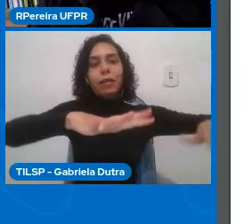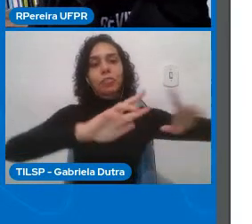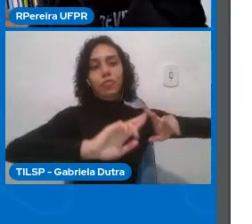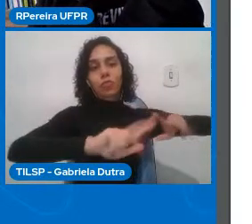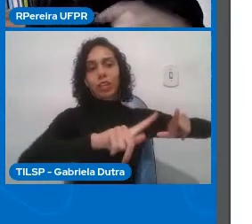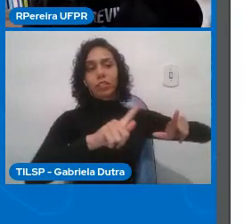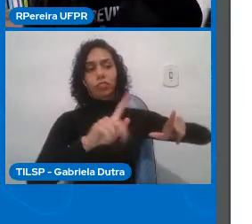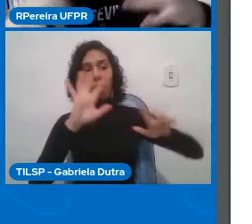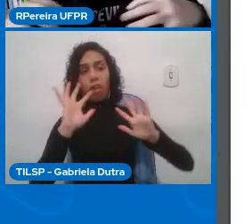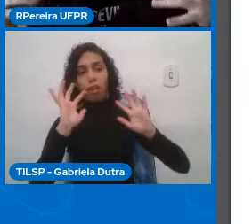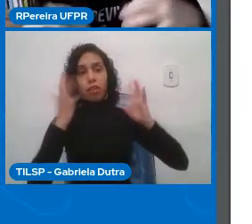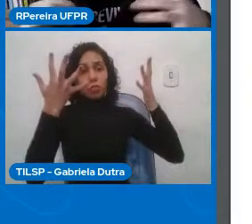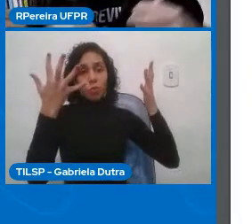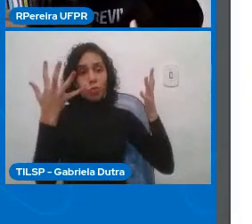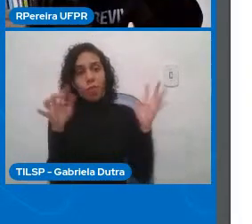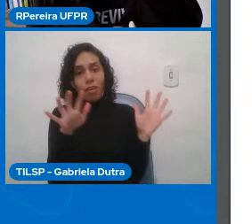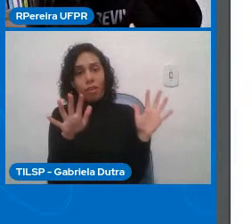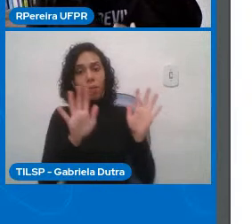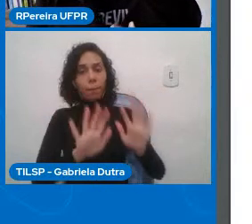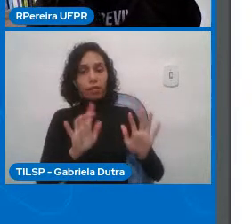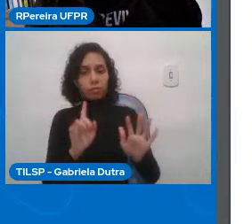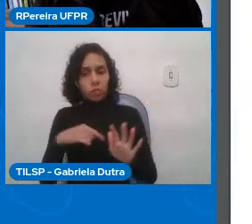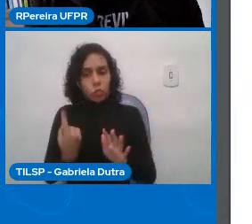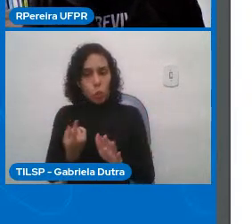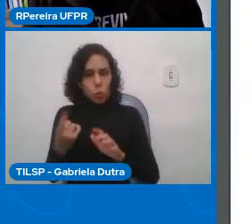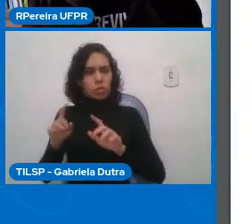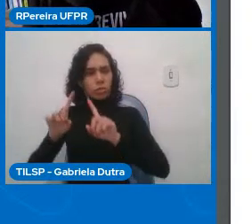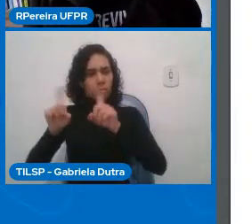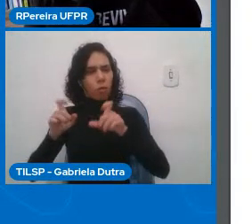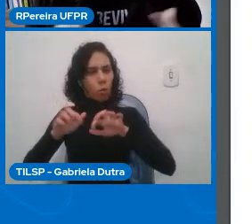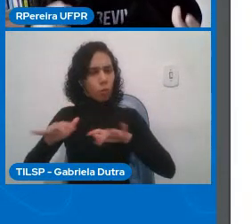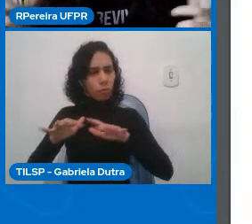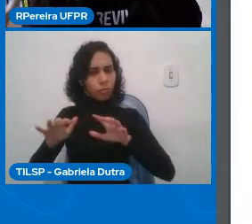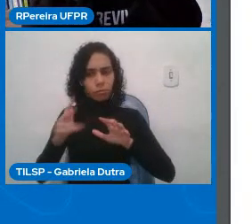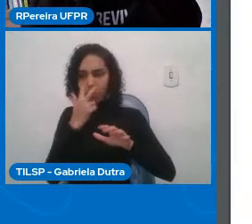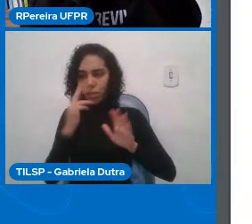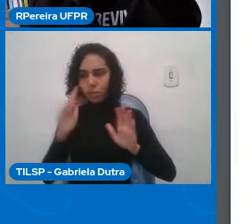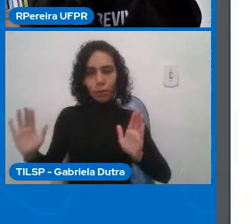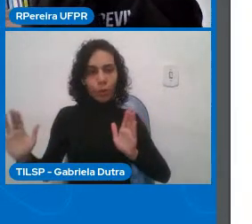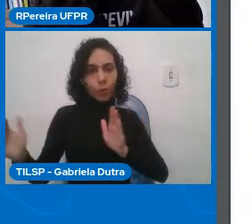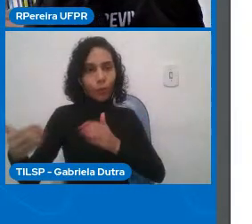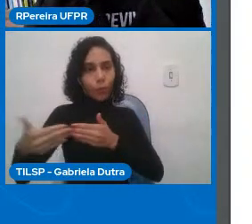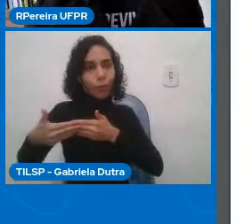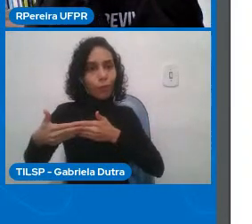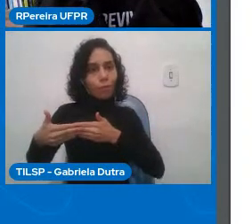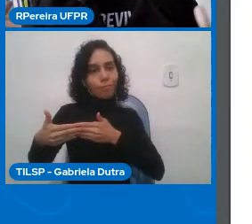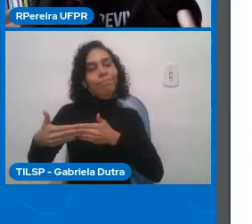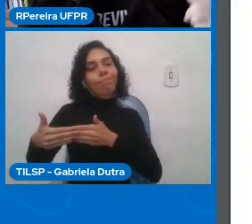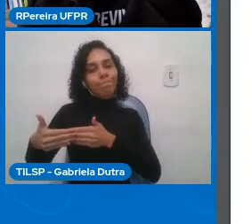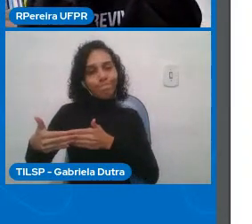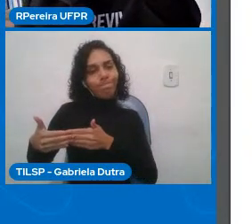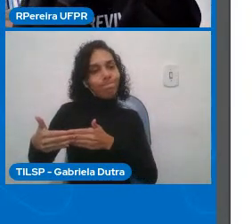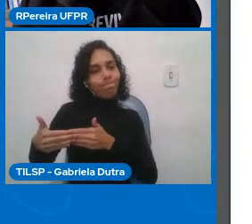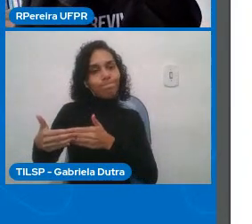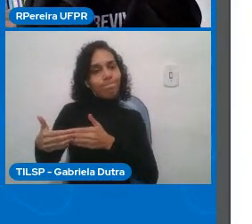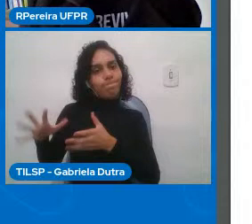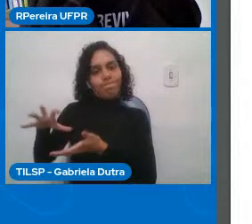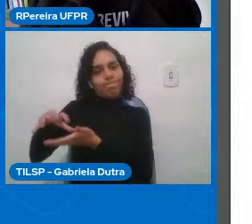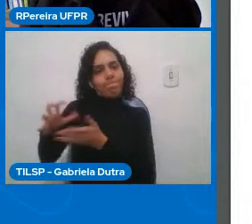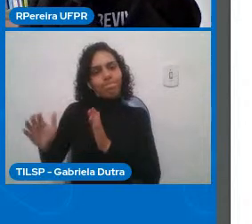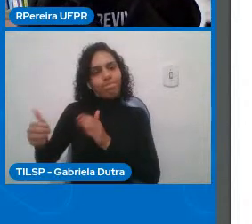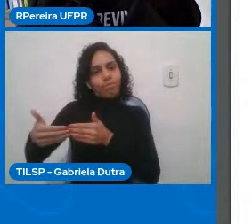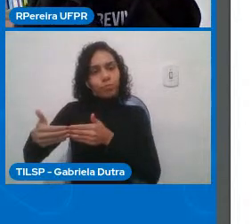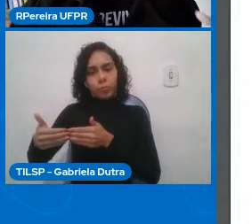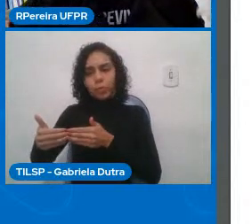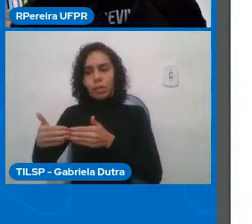nós nos fechamos na nossa muitas vezes considerando como menos importante